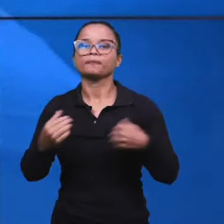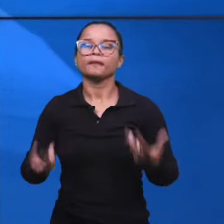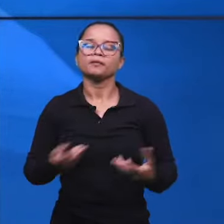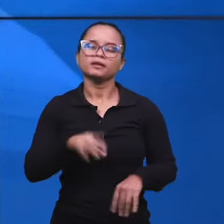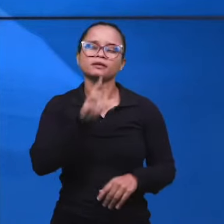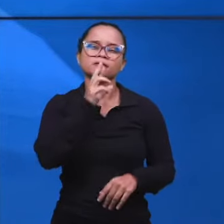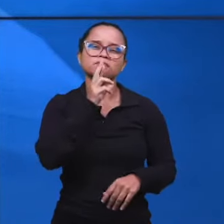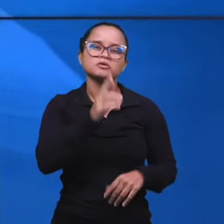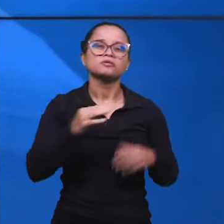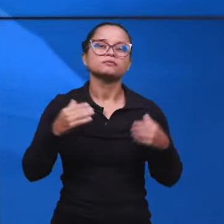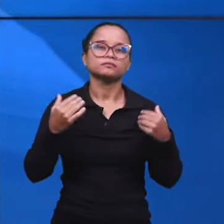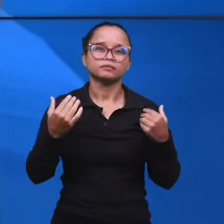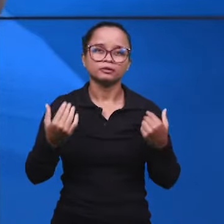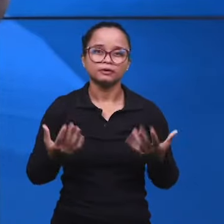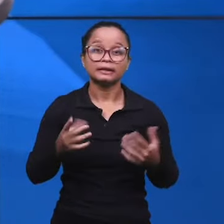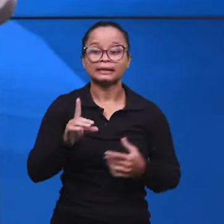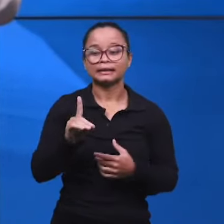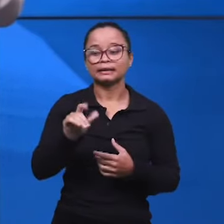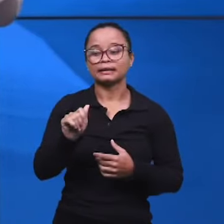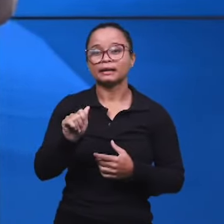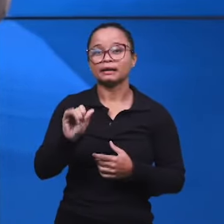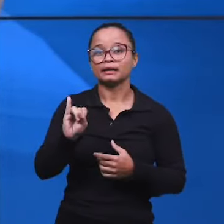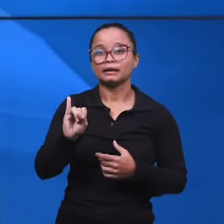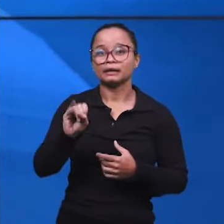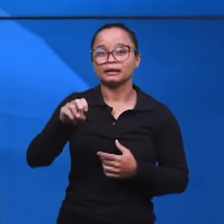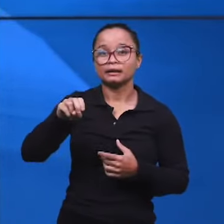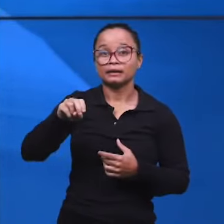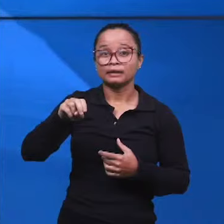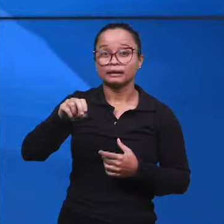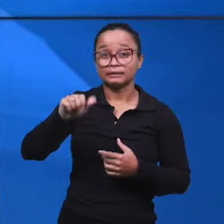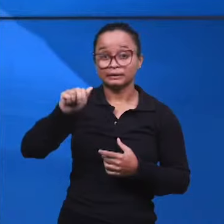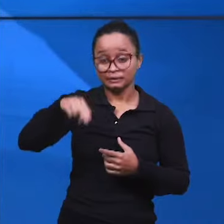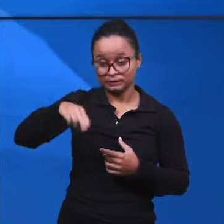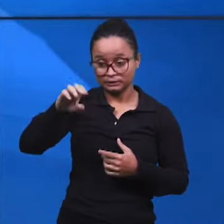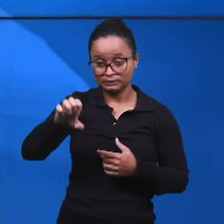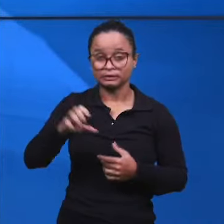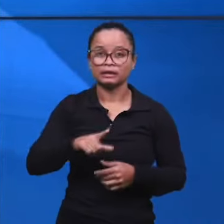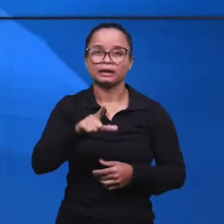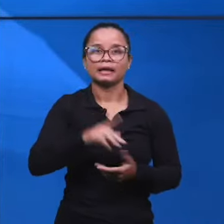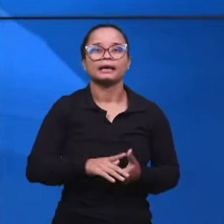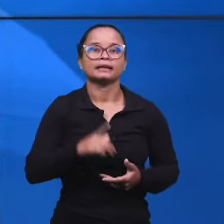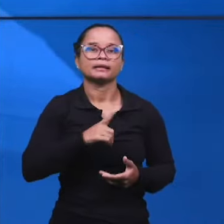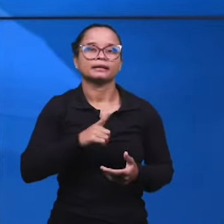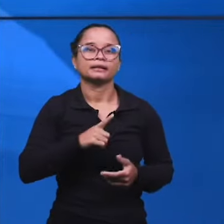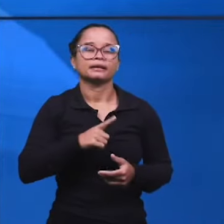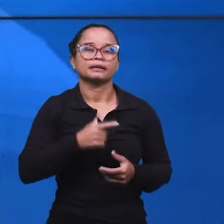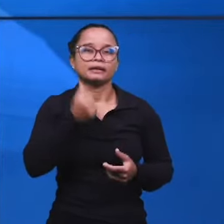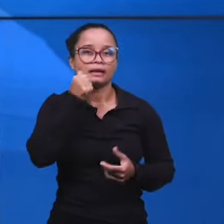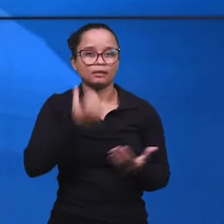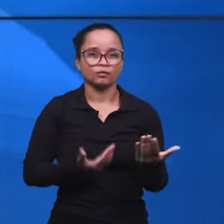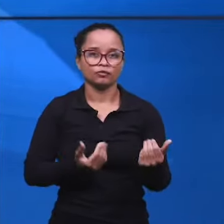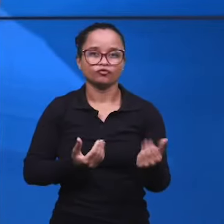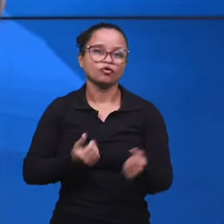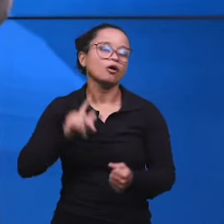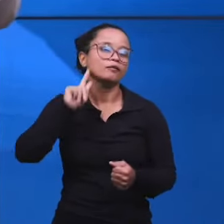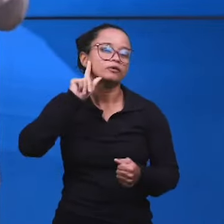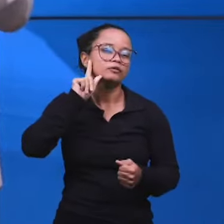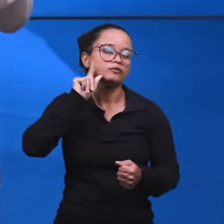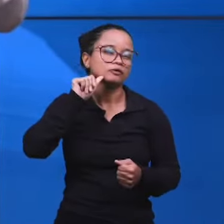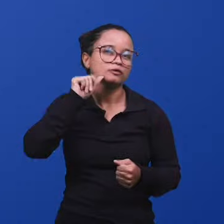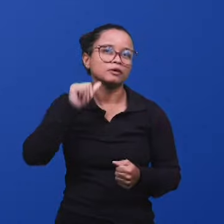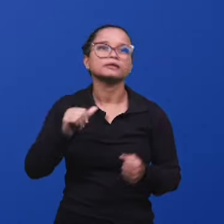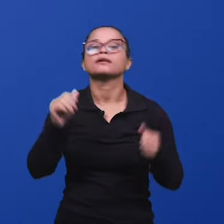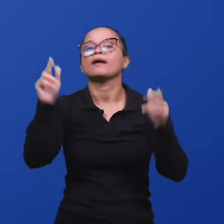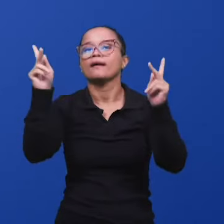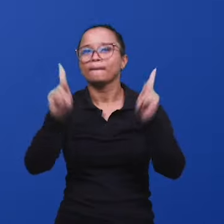vai ser a Daiane. Daiane Ferreira, ela é uma jovem da nossa igreja em Maceió, no estado de Alagoa. Daiane, a paz do senhor,